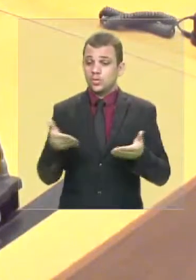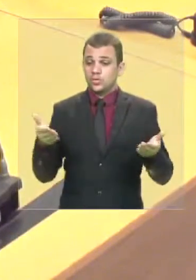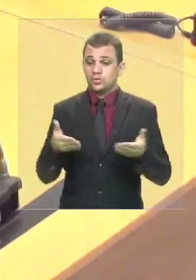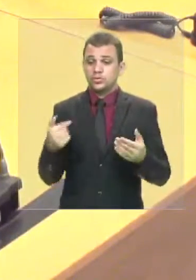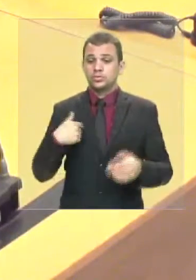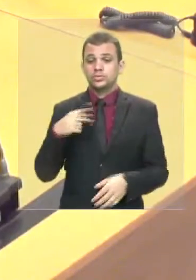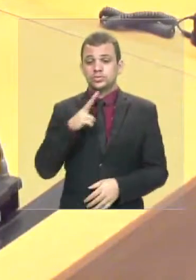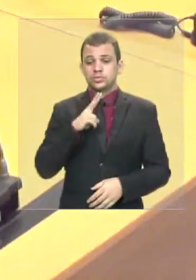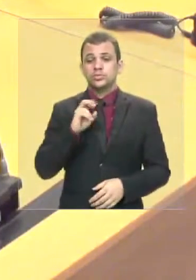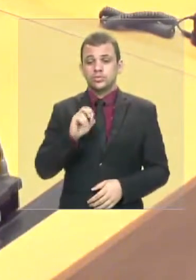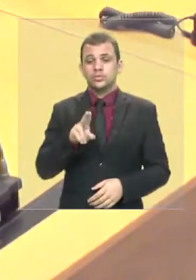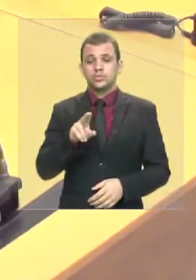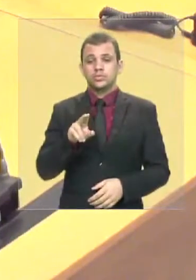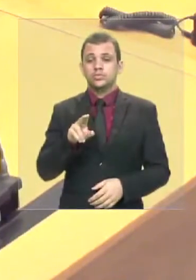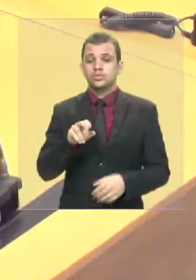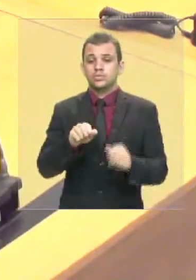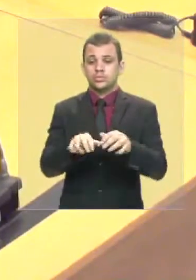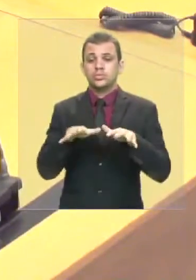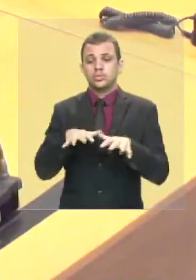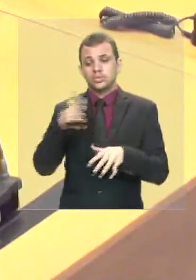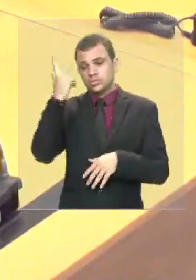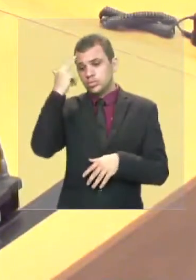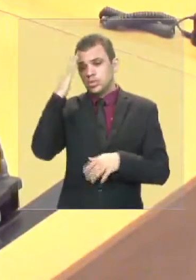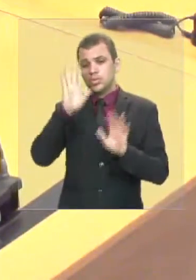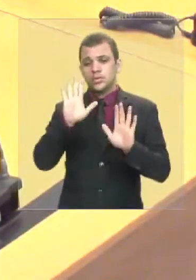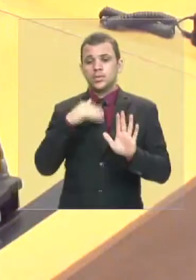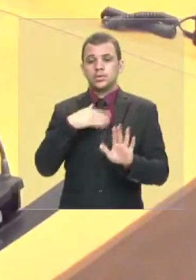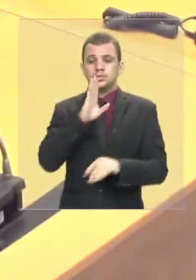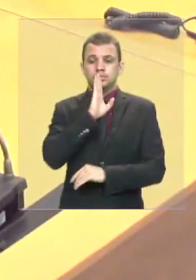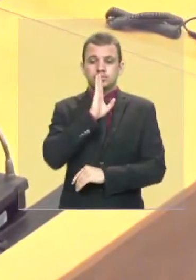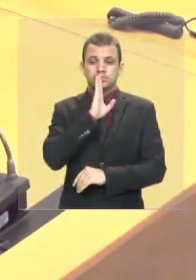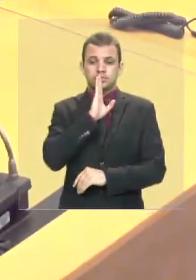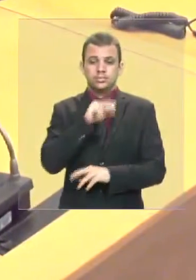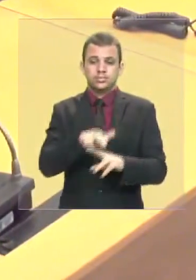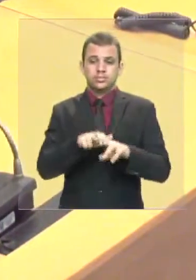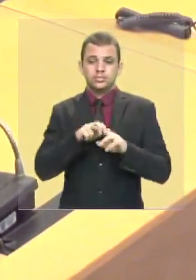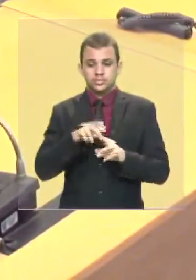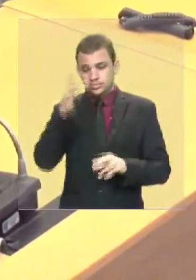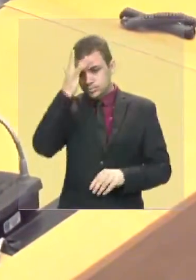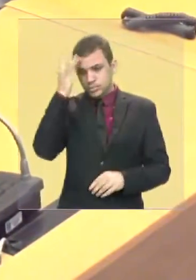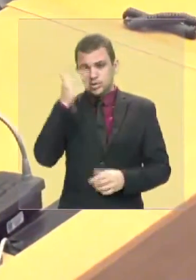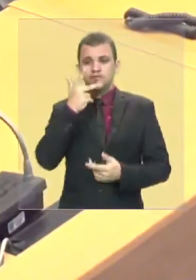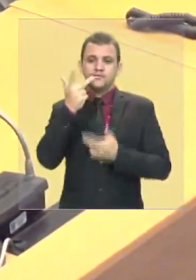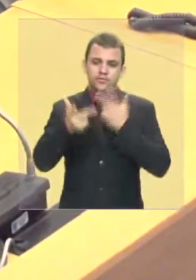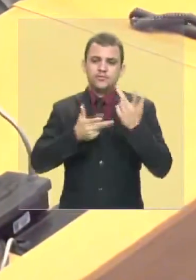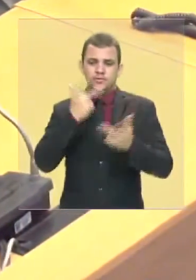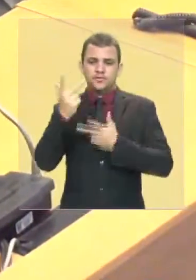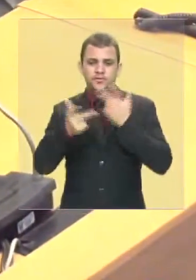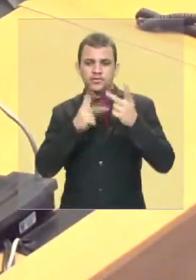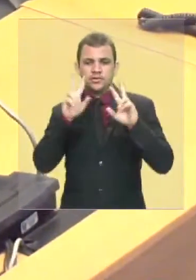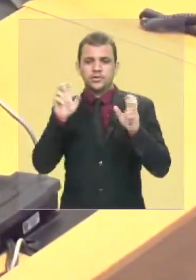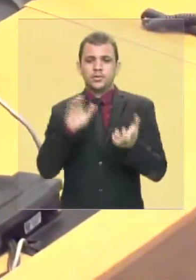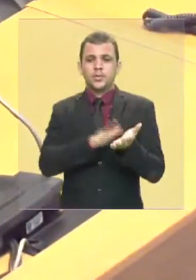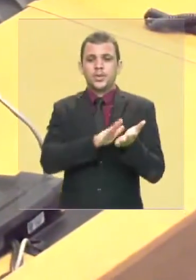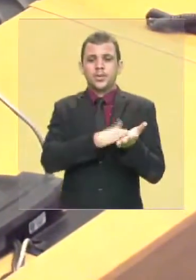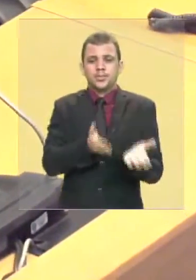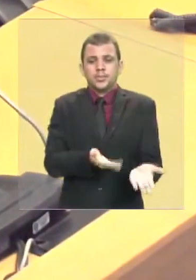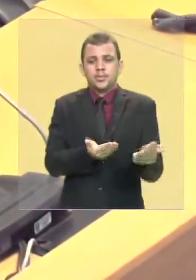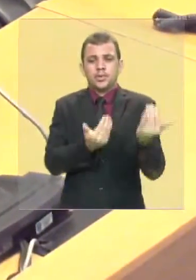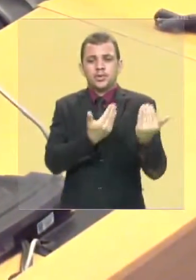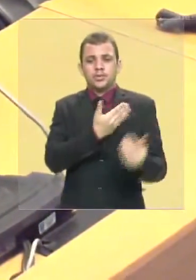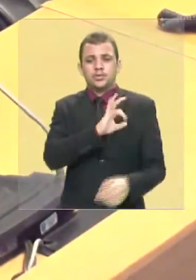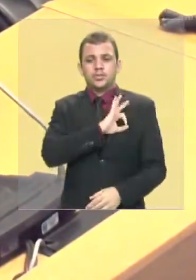sessão normalmente, mas não ia falar porque muitos se falam aqui hoje, exaltando a polícia militar.